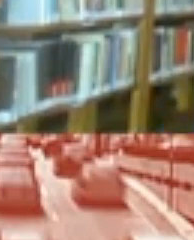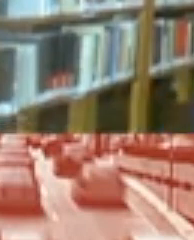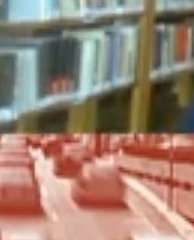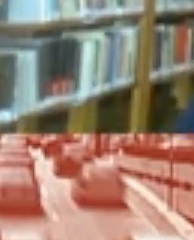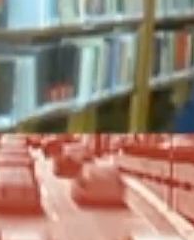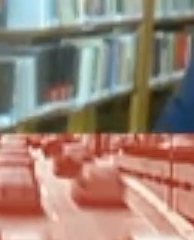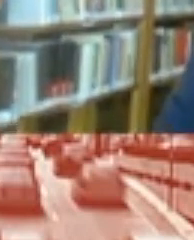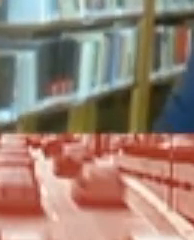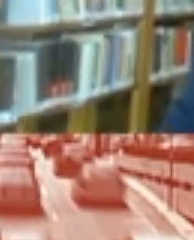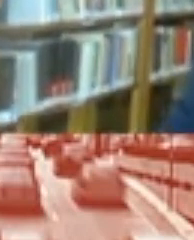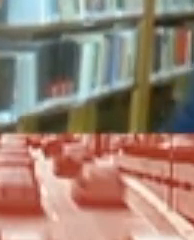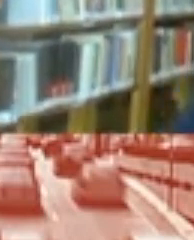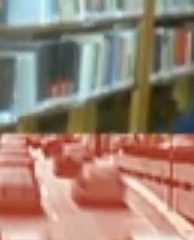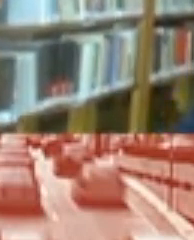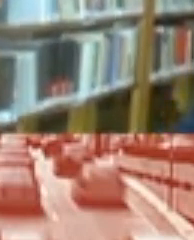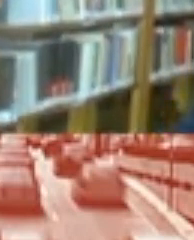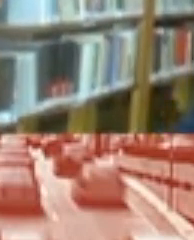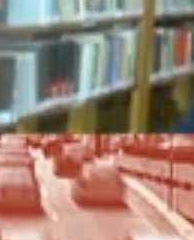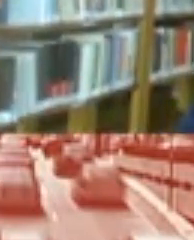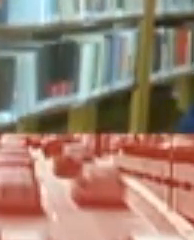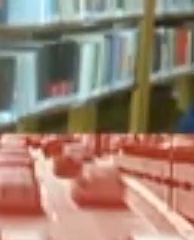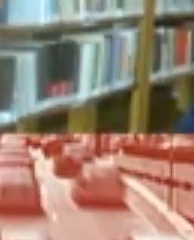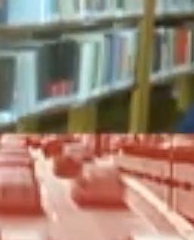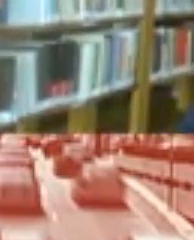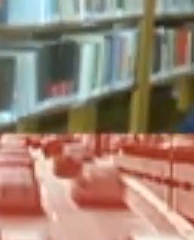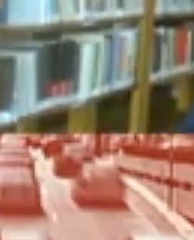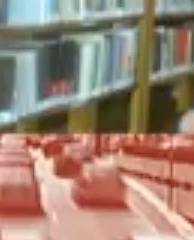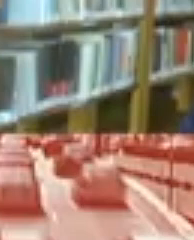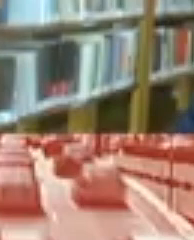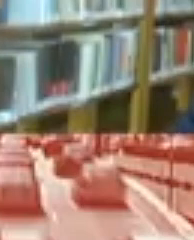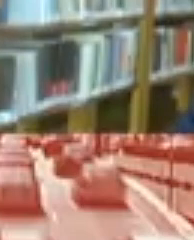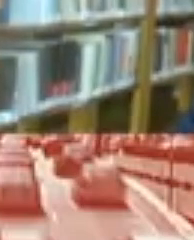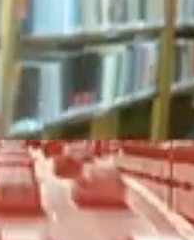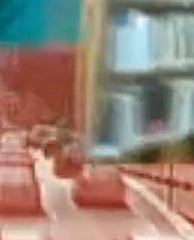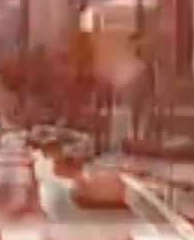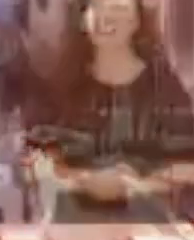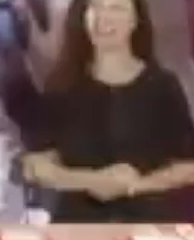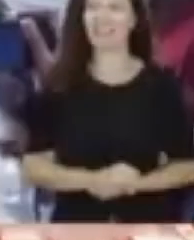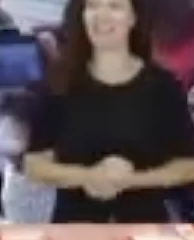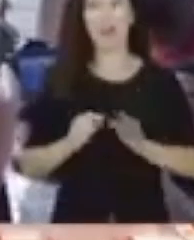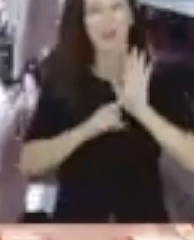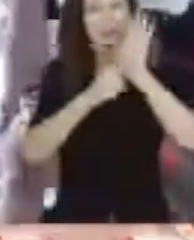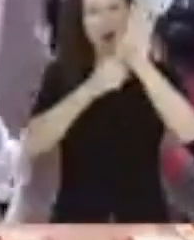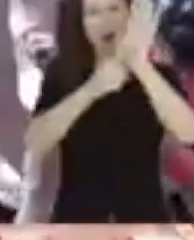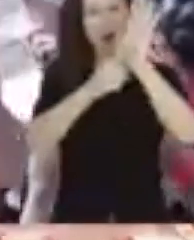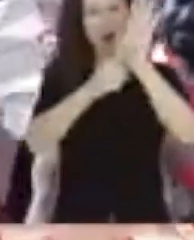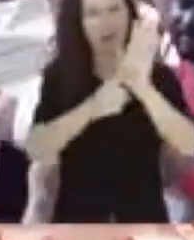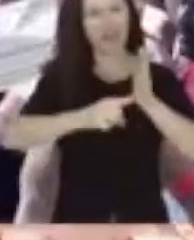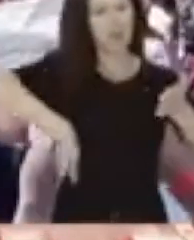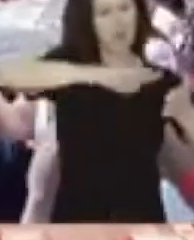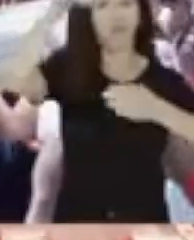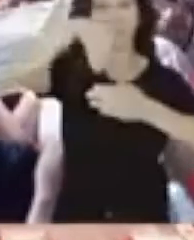Olha, esse encontro hoje em Heliópolis, ele foi muito simbólico, né? Porque ele vai marcando uma mudança no